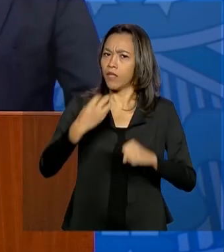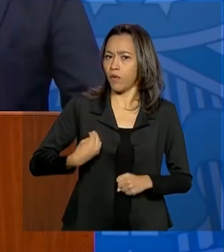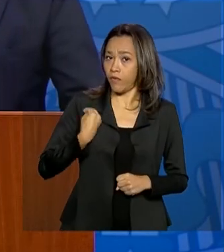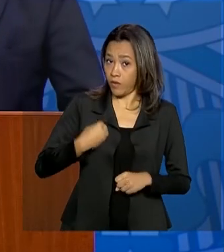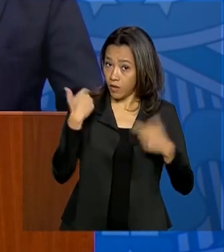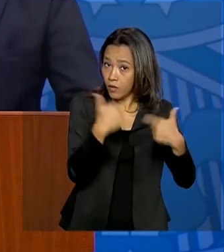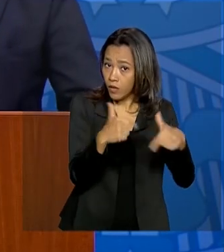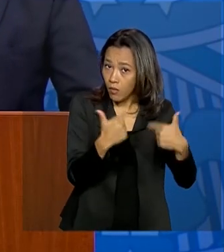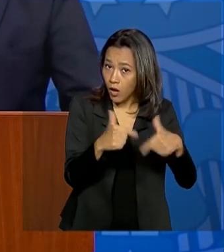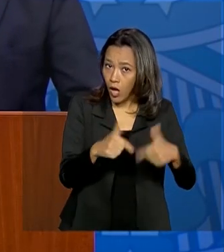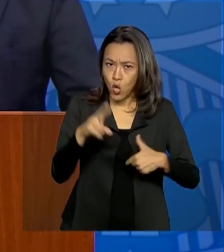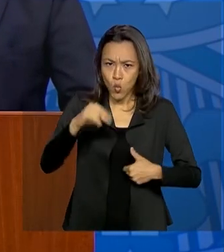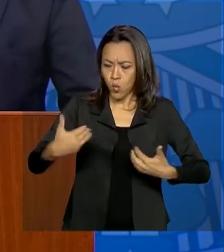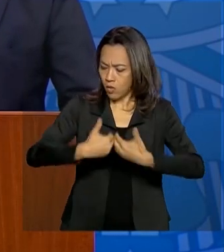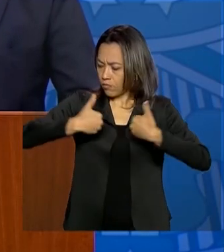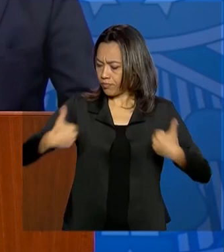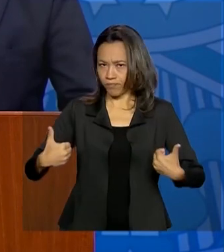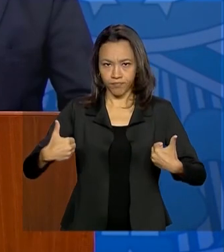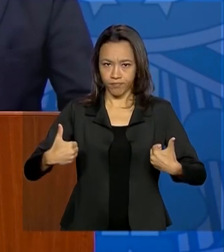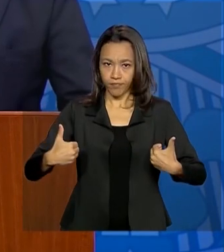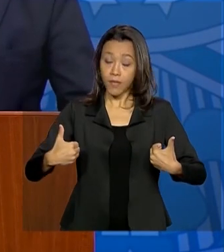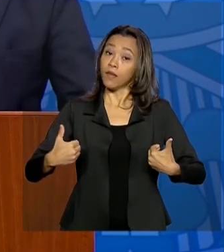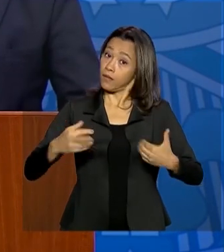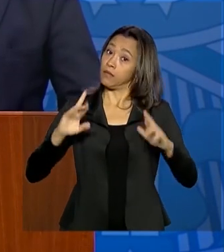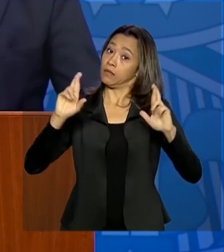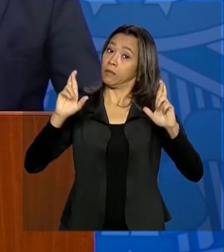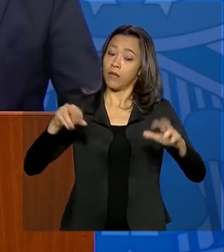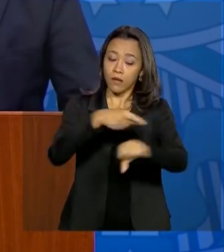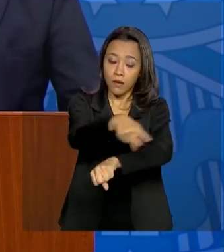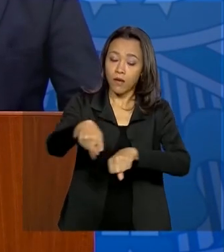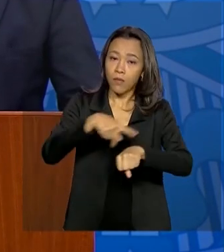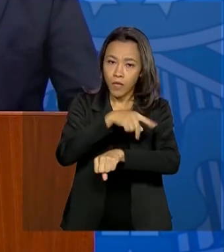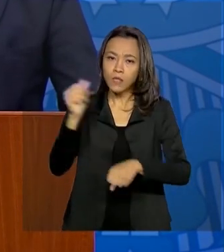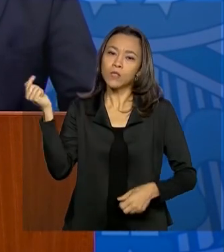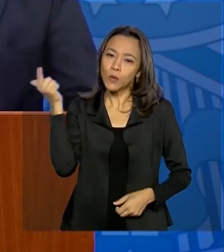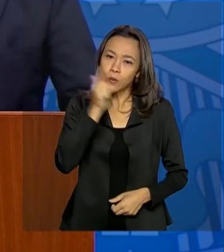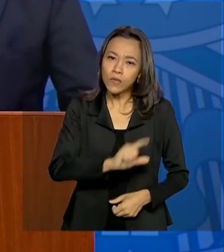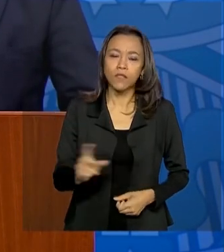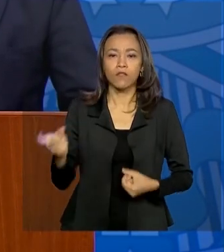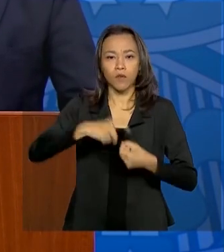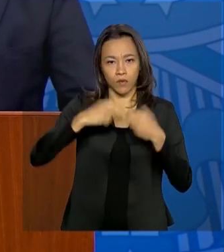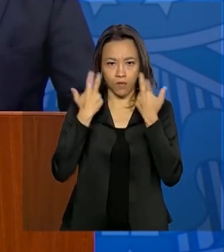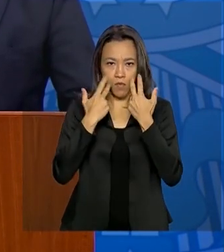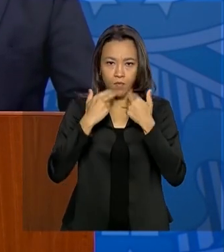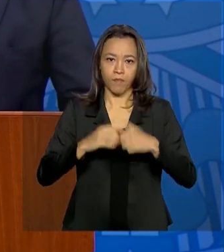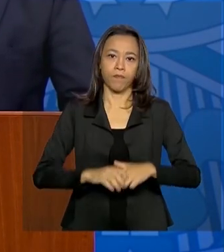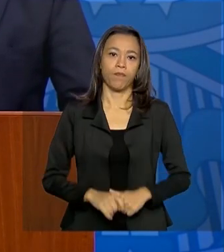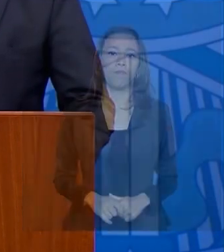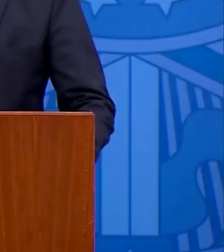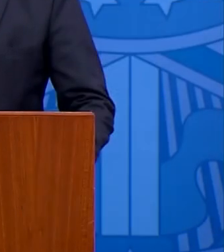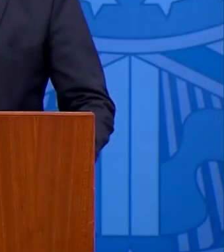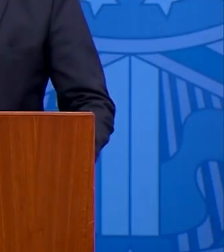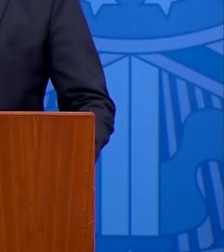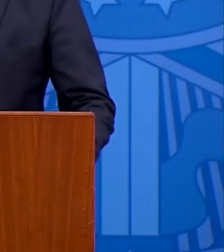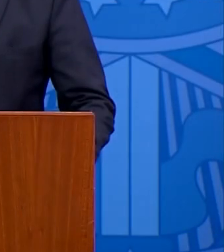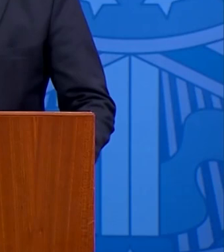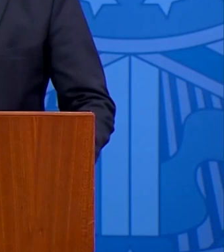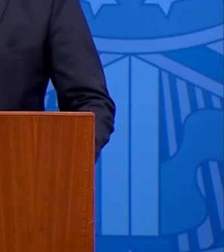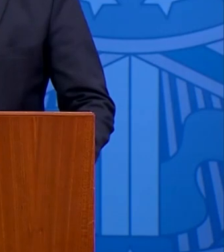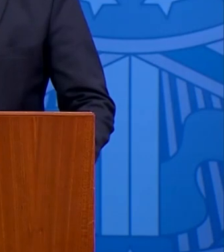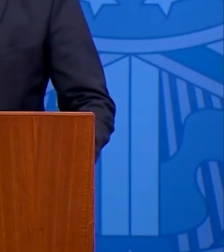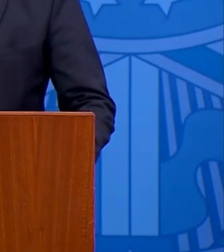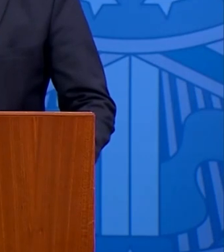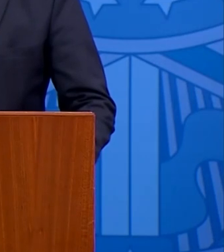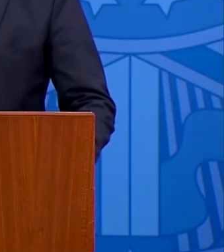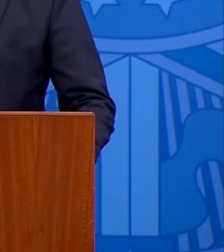emprego, nunca de forma isolada. E espera que o país alcance a normalidade. O governo não abandonou,